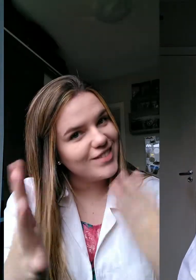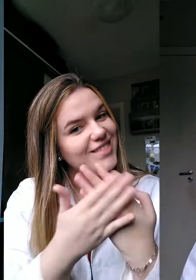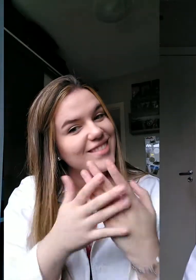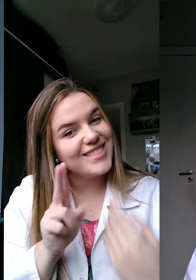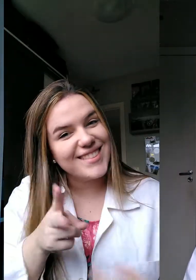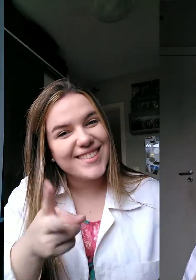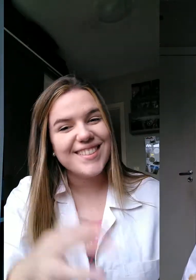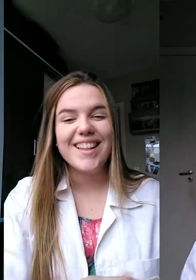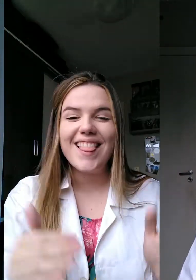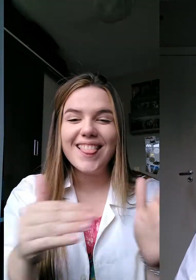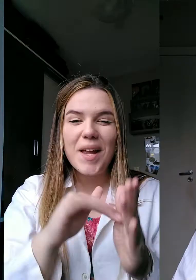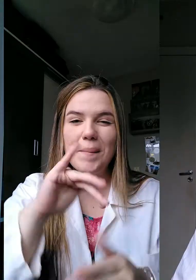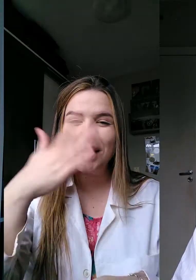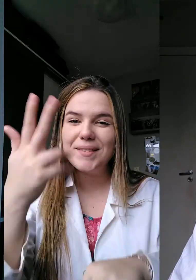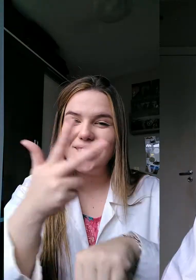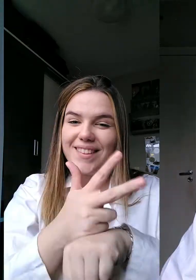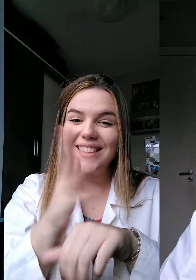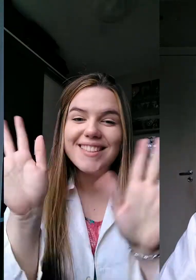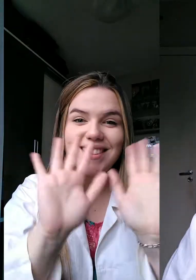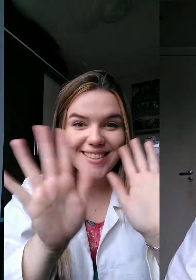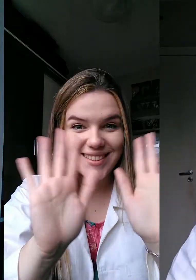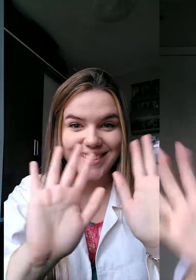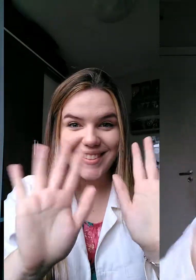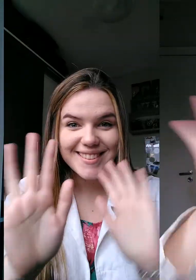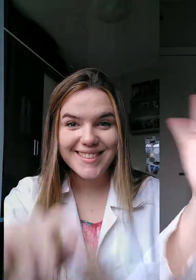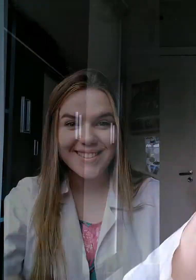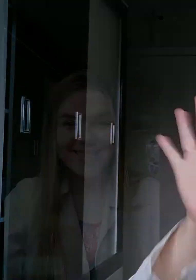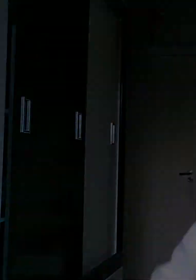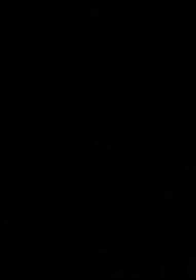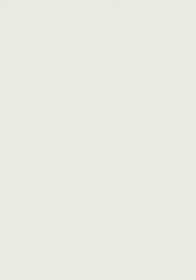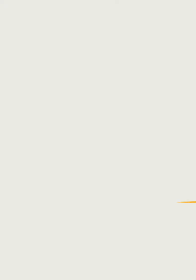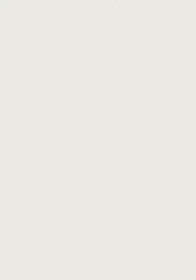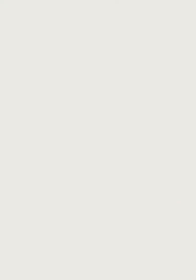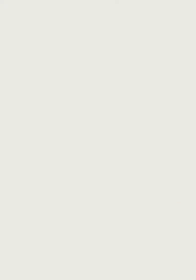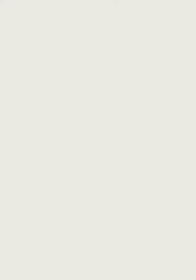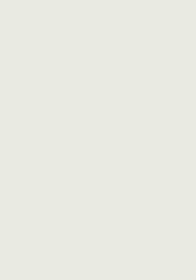para, certo? Então, até o próximo vídeo, e tchau, tchau!